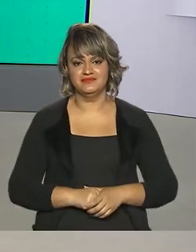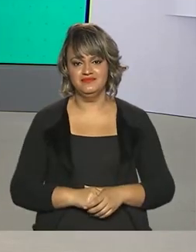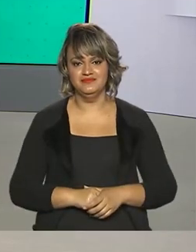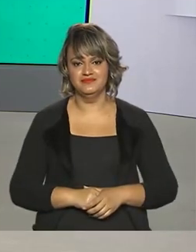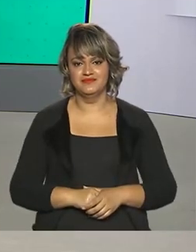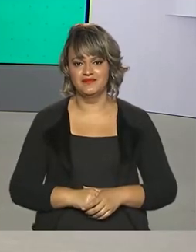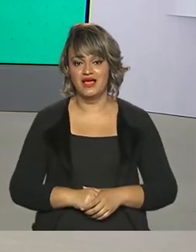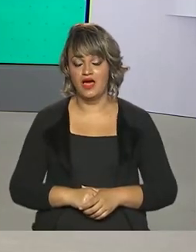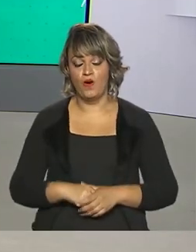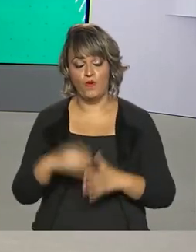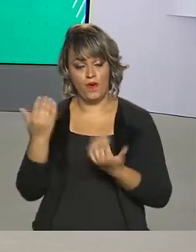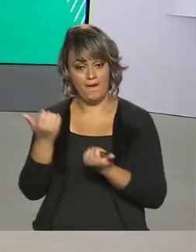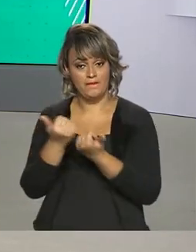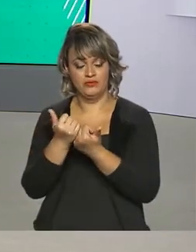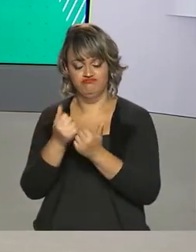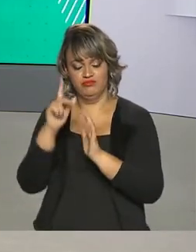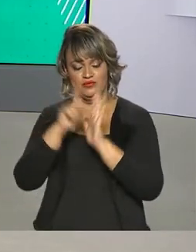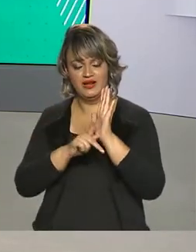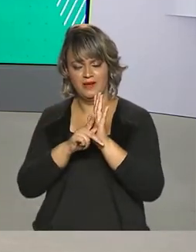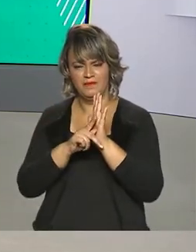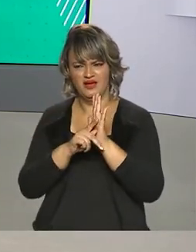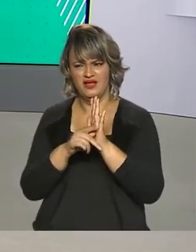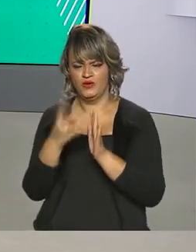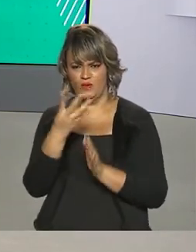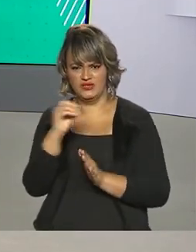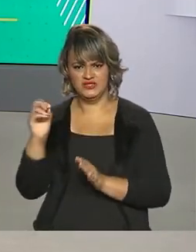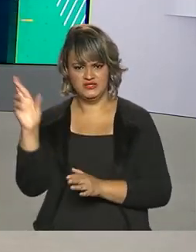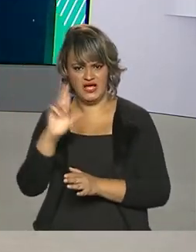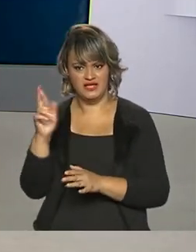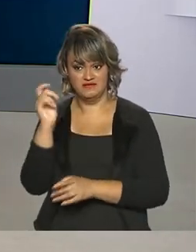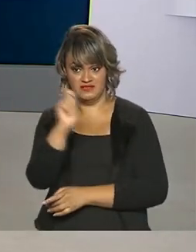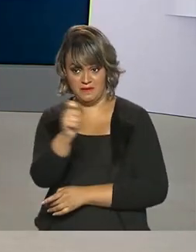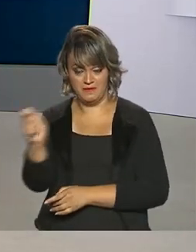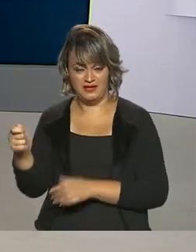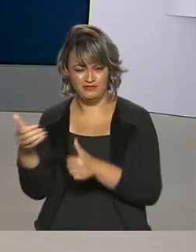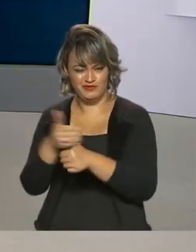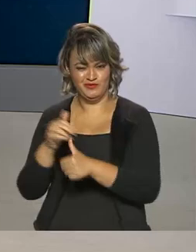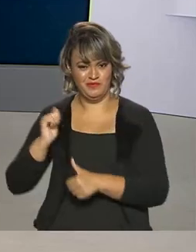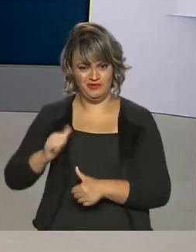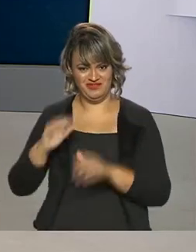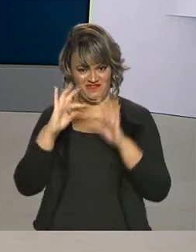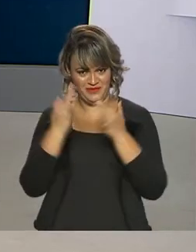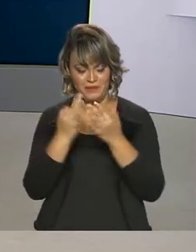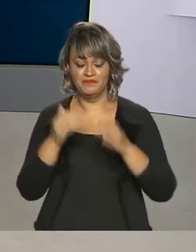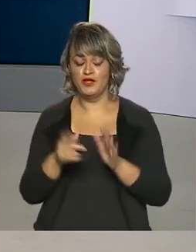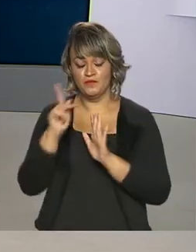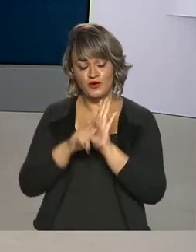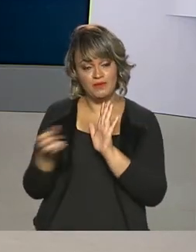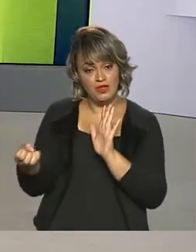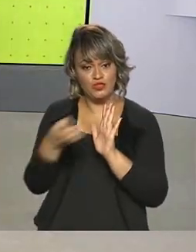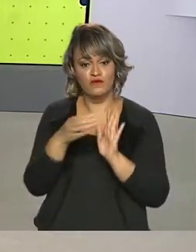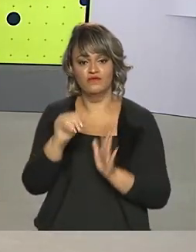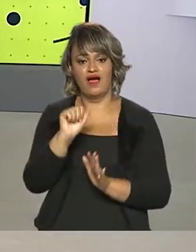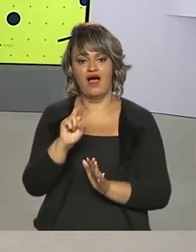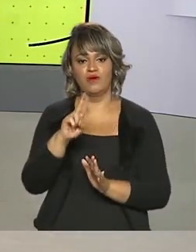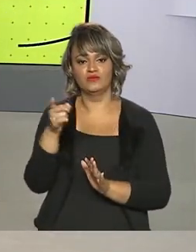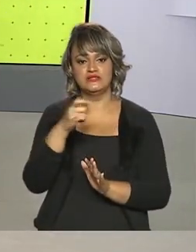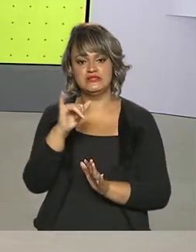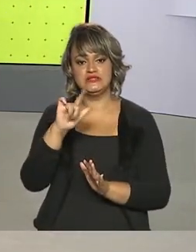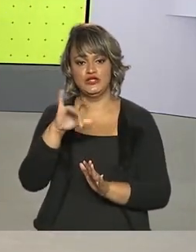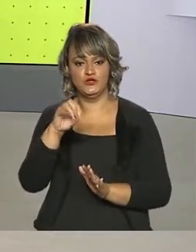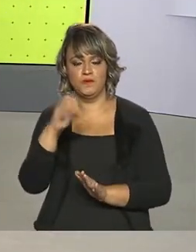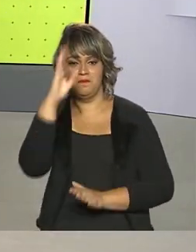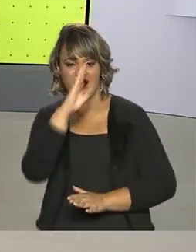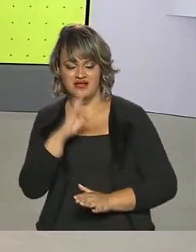O Auxílio Brasil no valor de 400 reais começa a ser pago hoje. O novo programa social permanente do